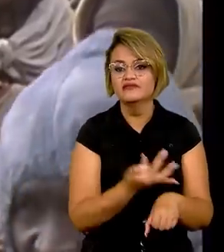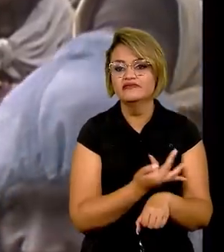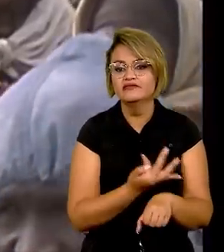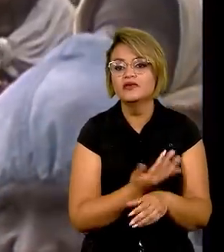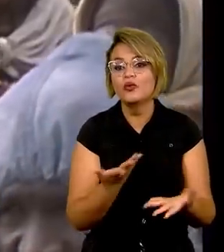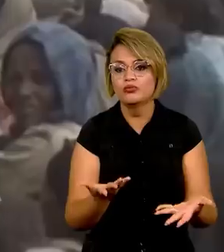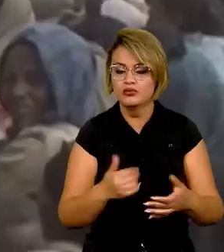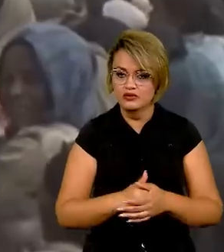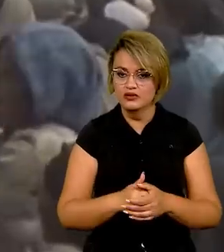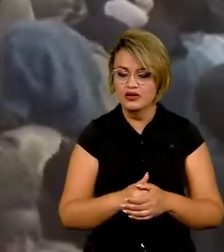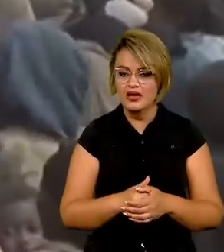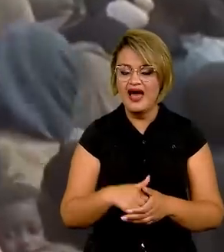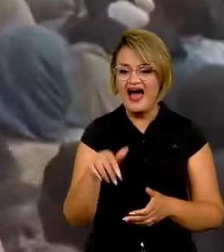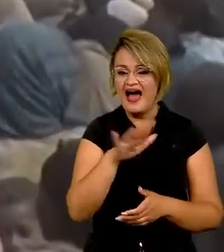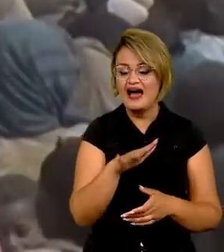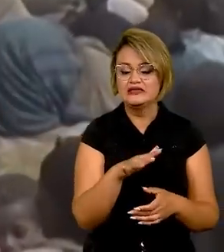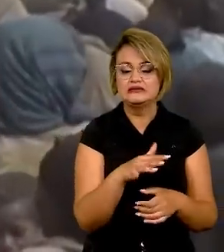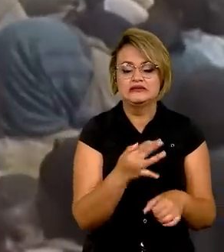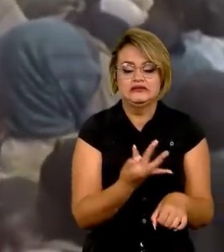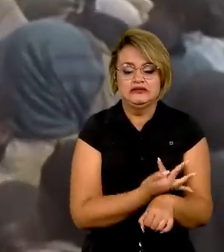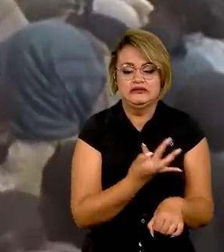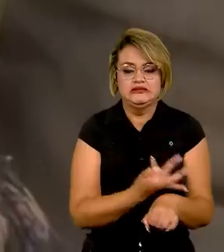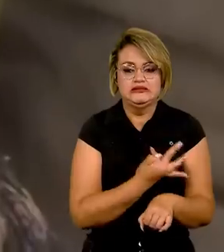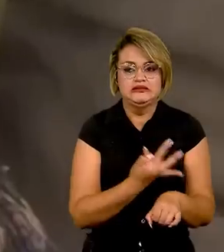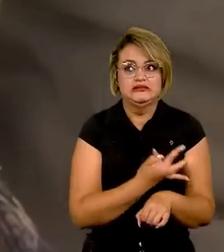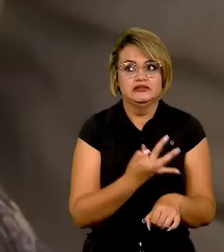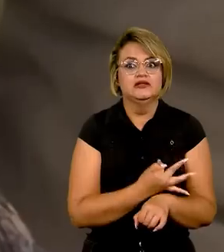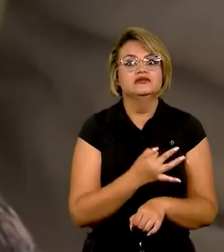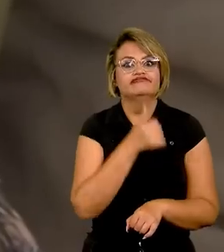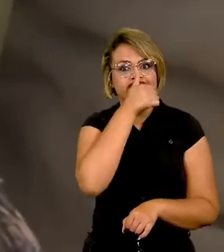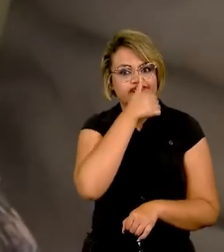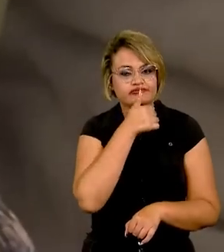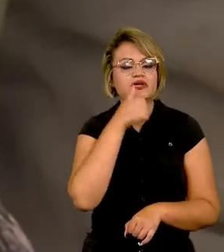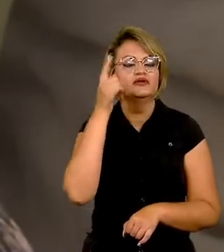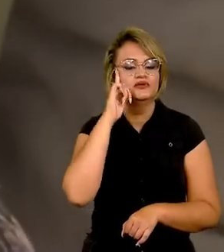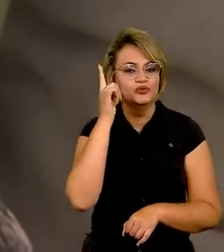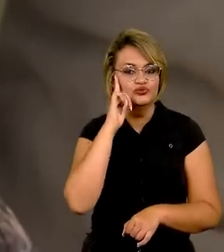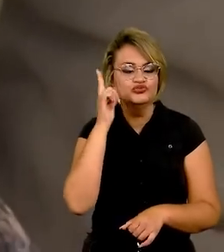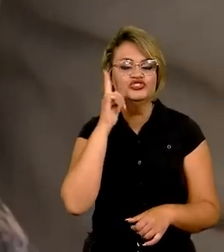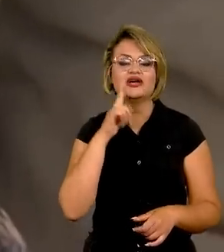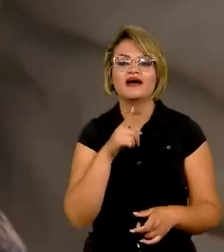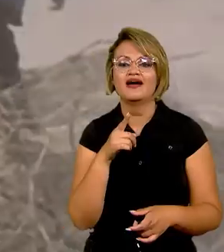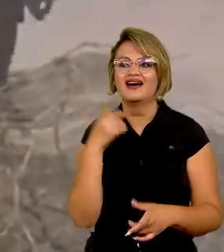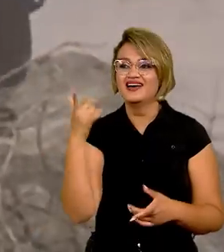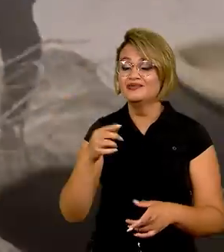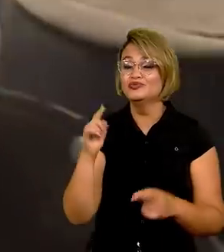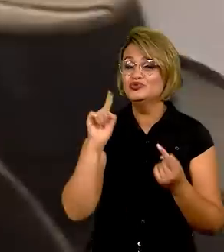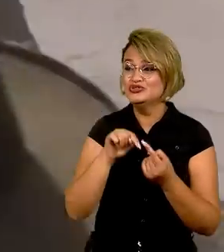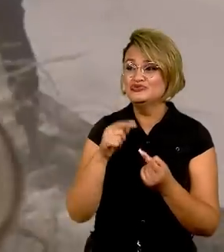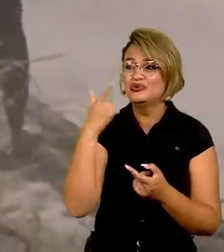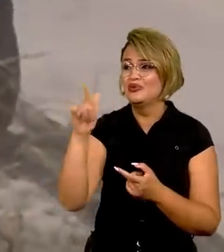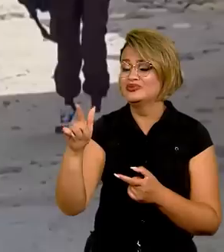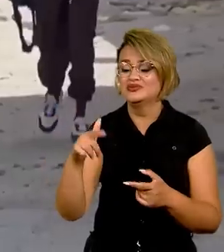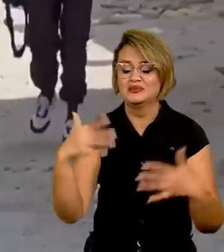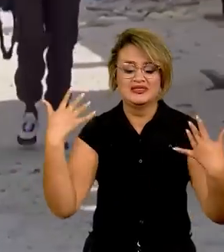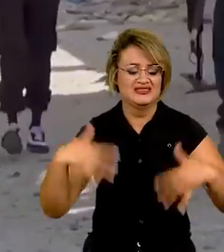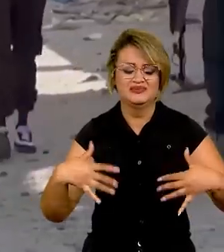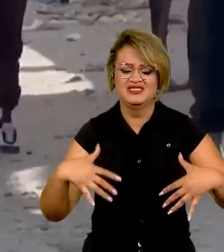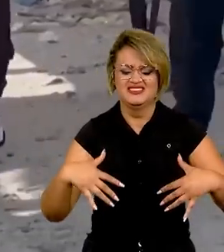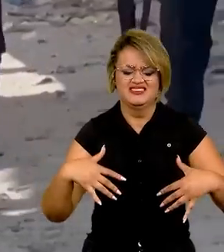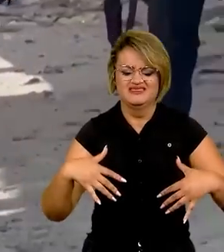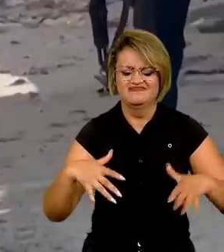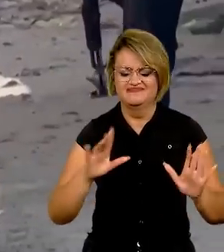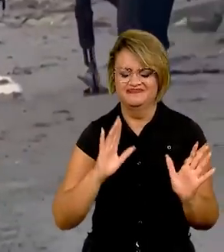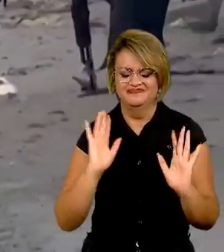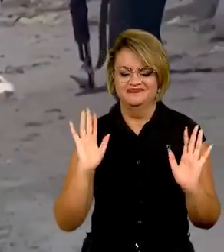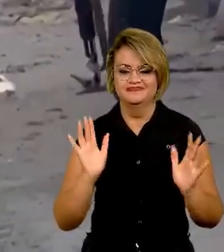onde sobreviver é uma luta cotidiana para a maioria, acrescentar mais uma razão para o desespero é cruel demais. Além